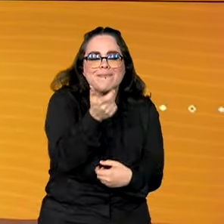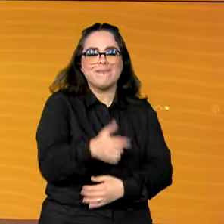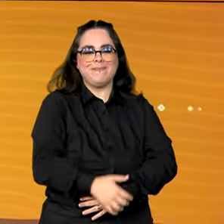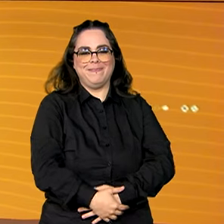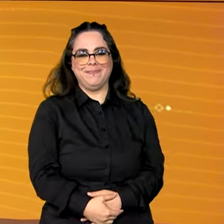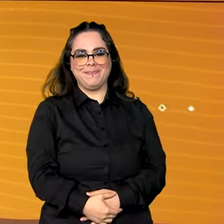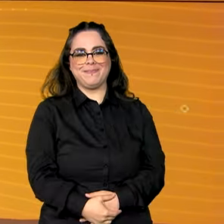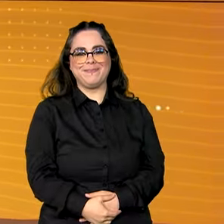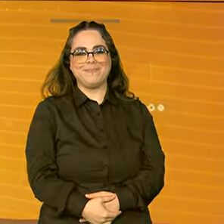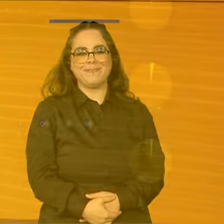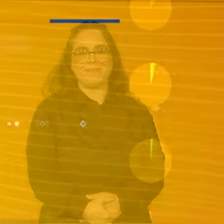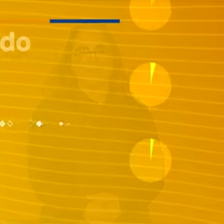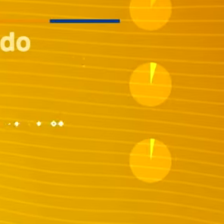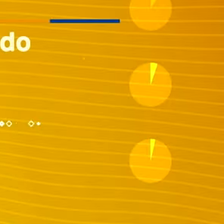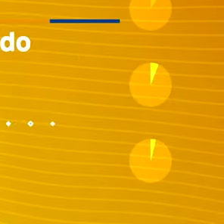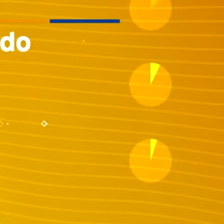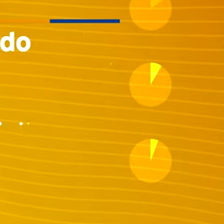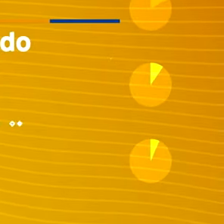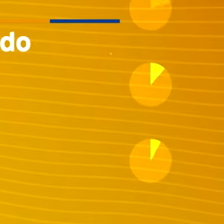já, já.